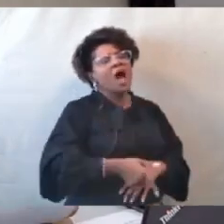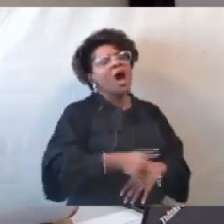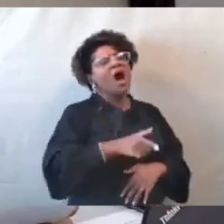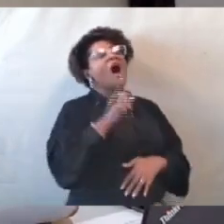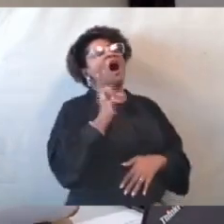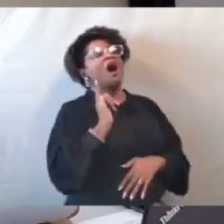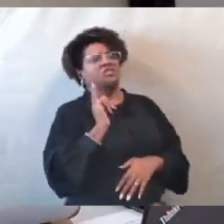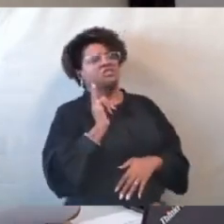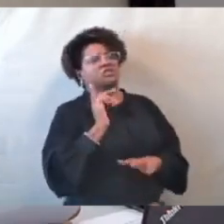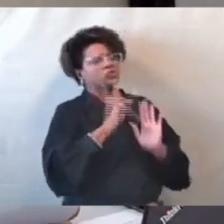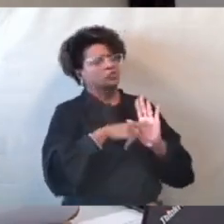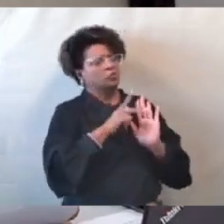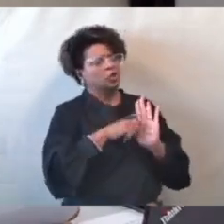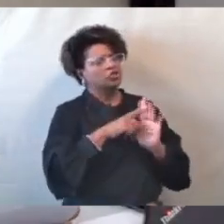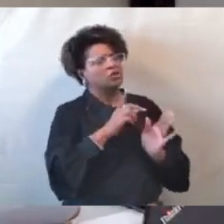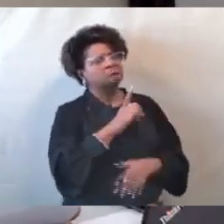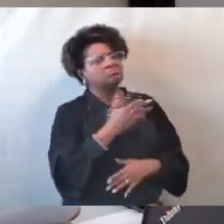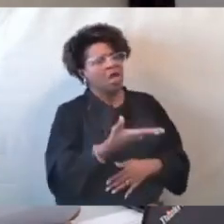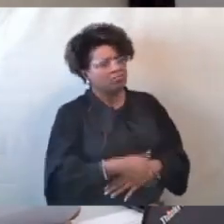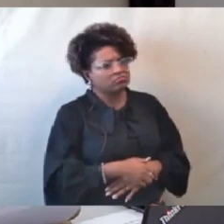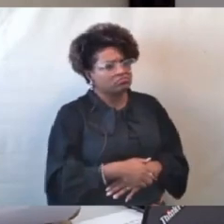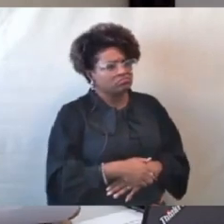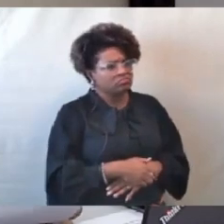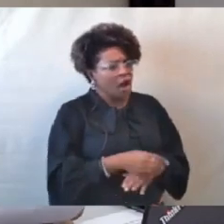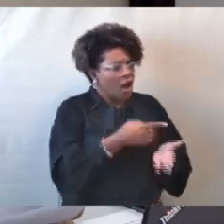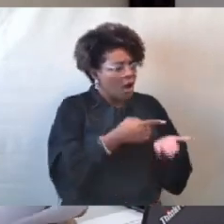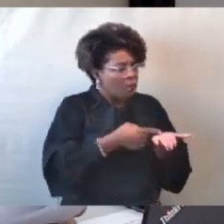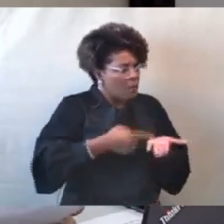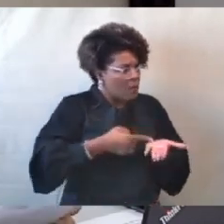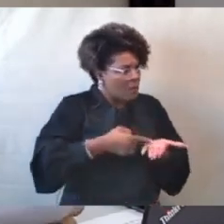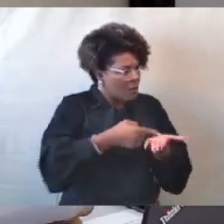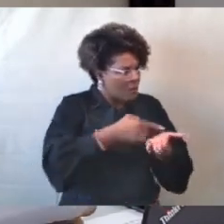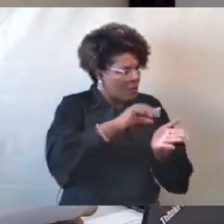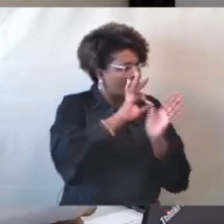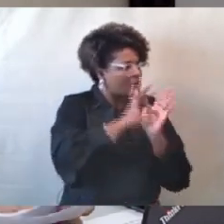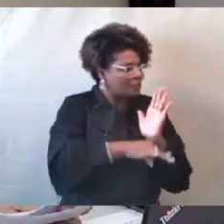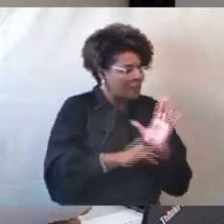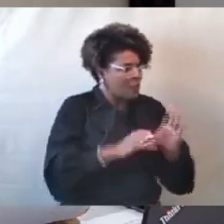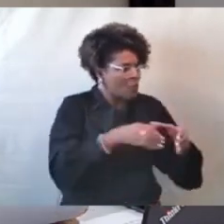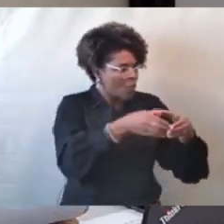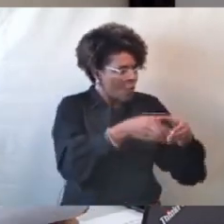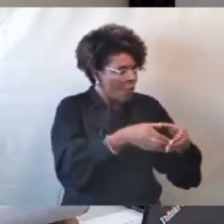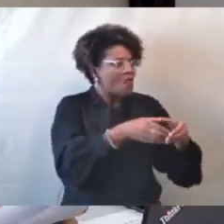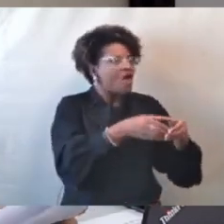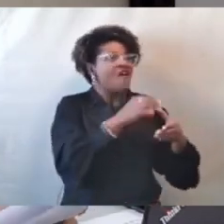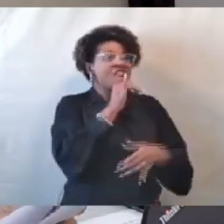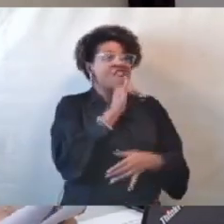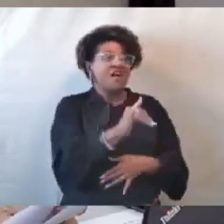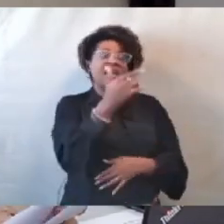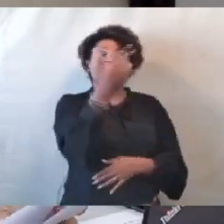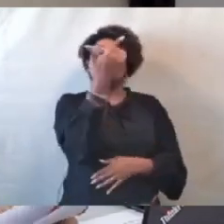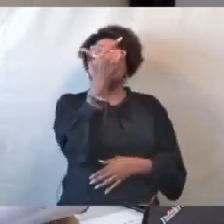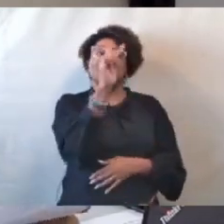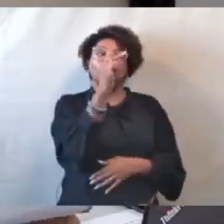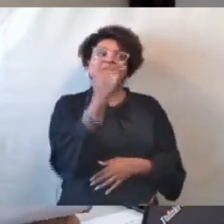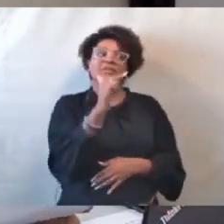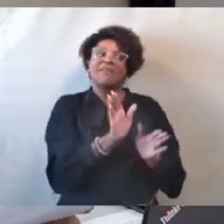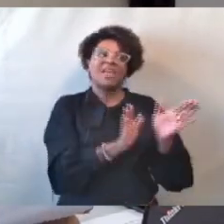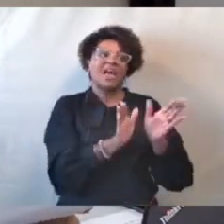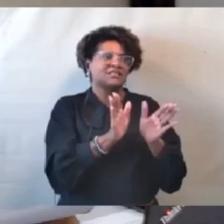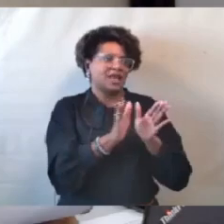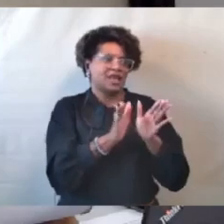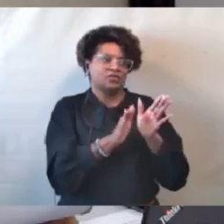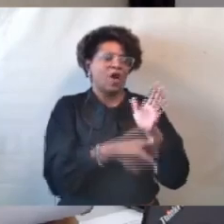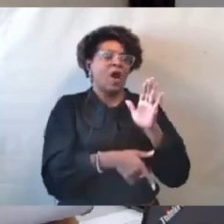afirma documentalmente que não teve acesso ao projeto básico, conforme página 66. Eles enviaram sem